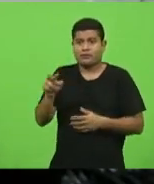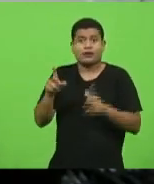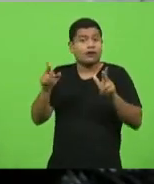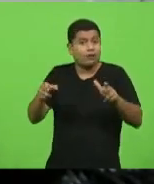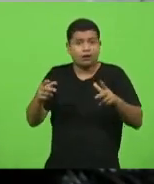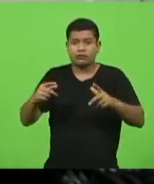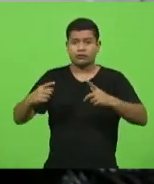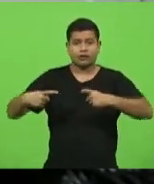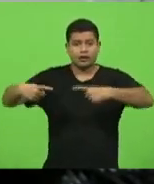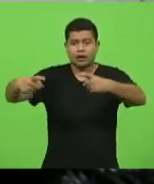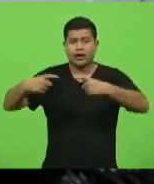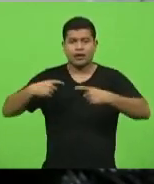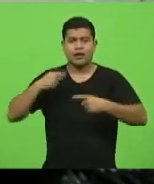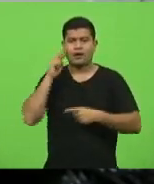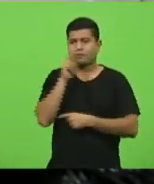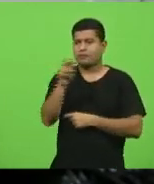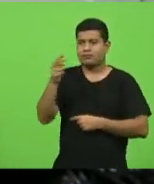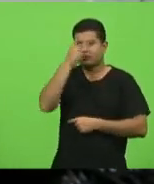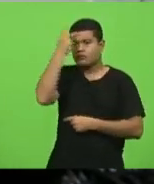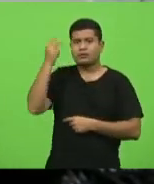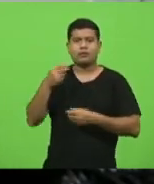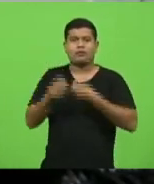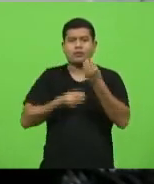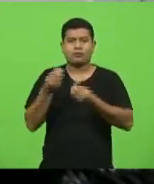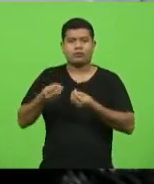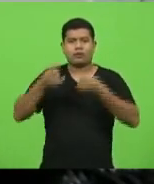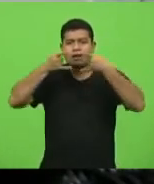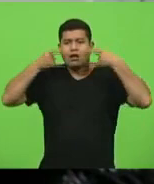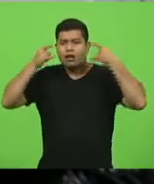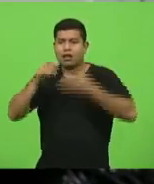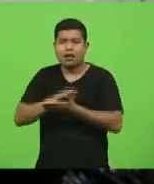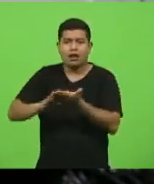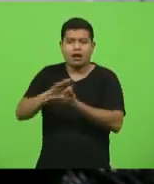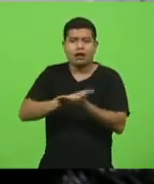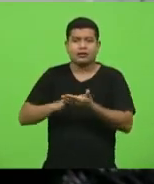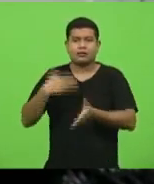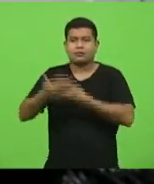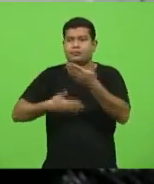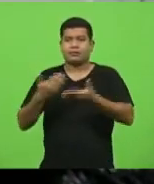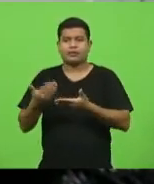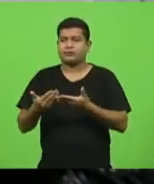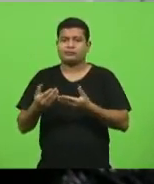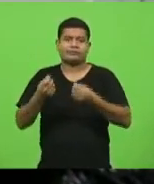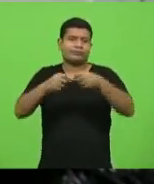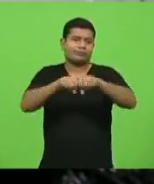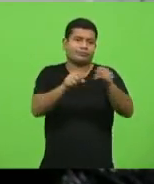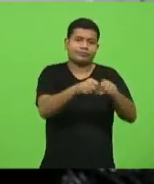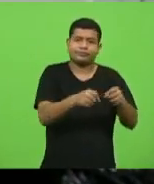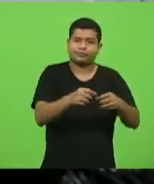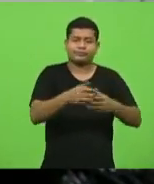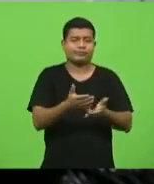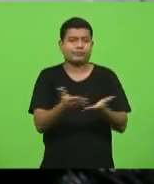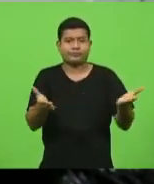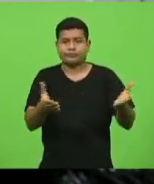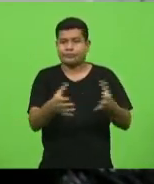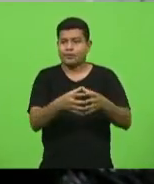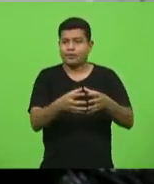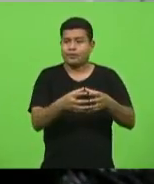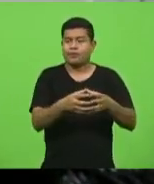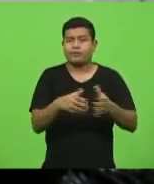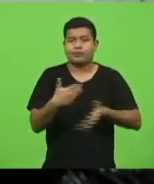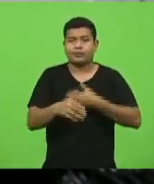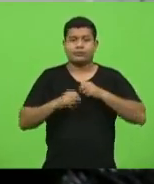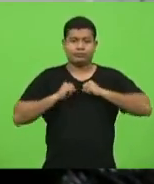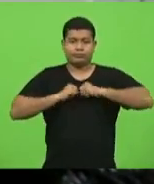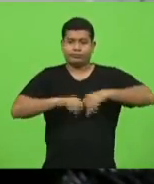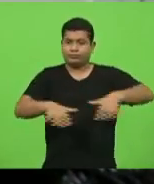e aí prejudica a grande coletividade. Onde eu quero chegar? Que o governo tenha uma atitude. Que o